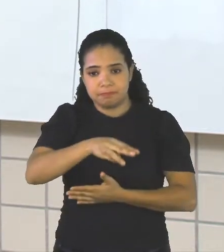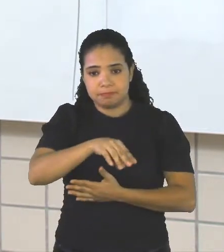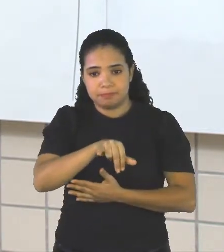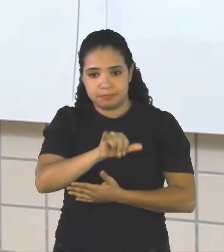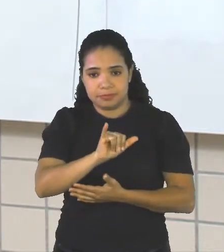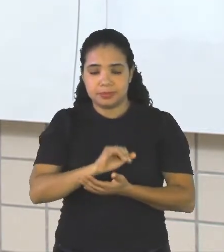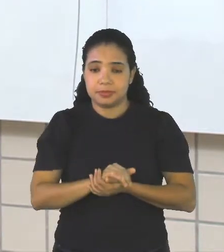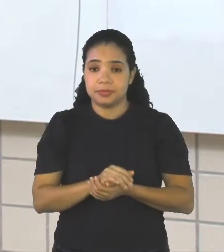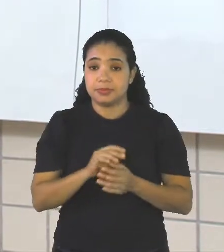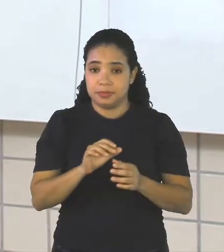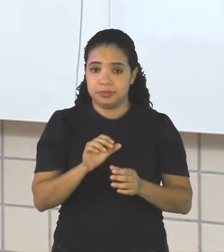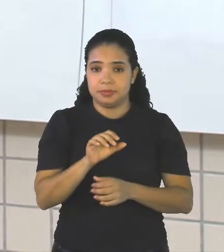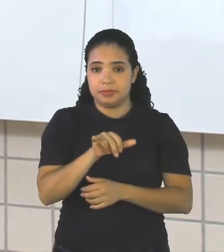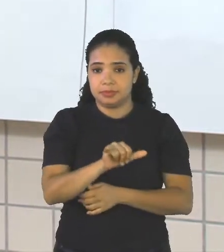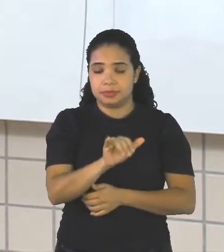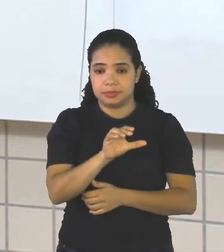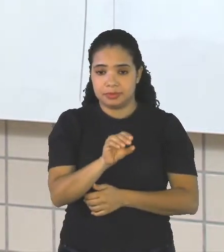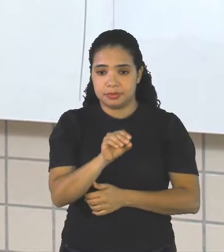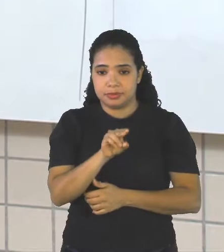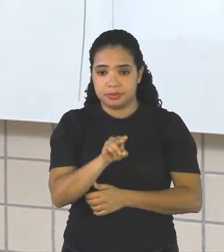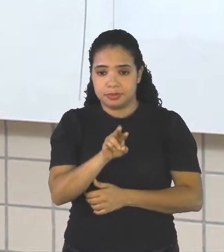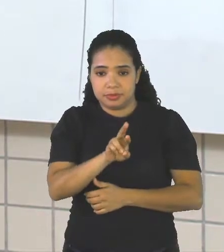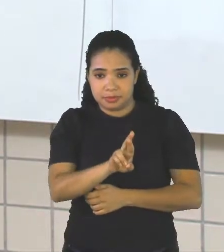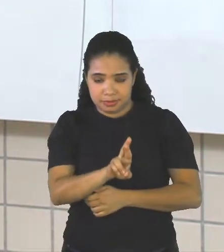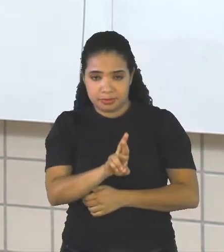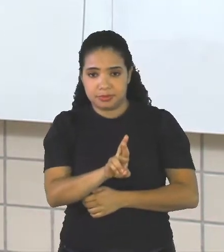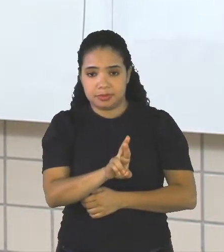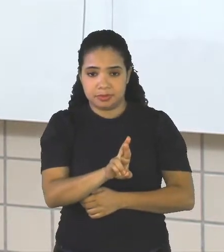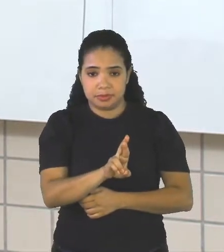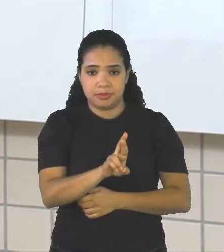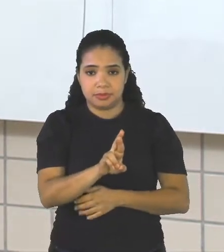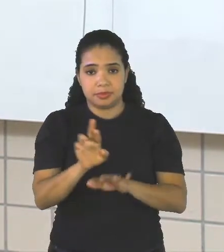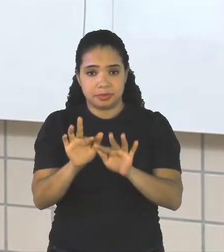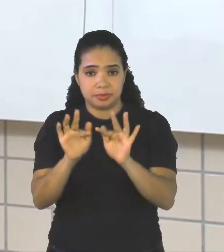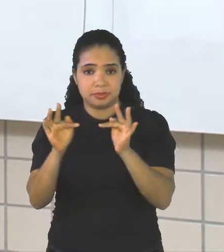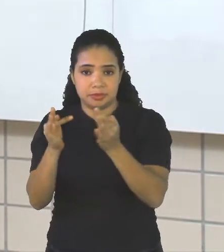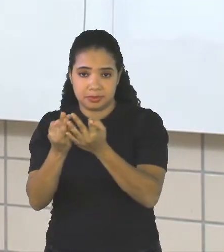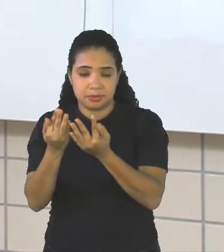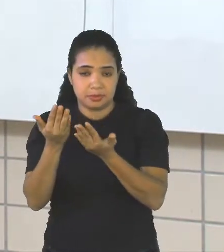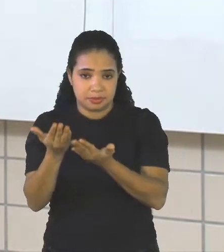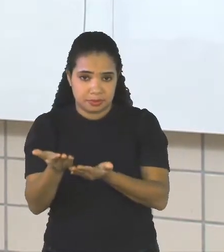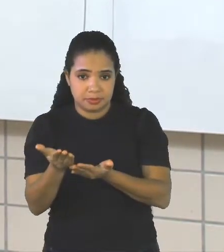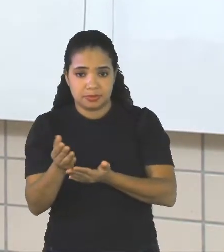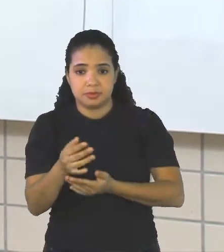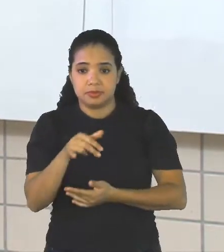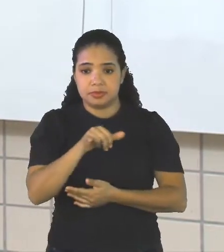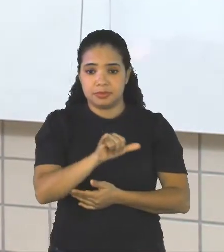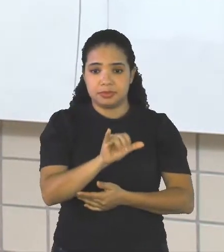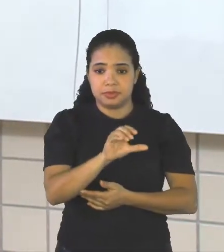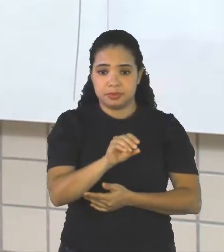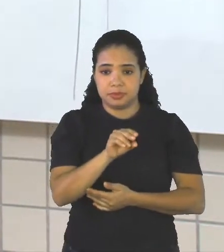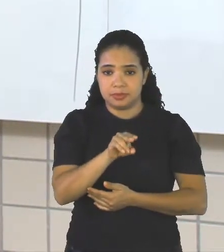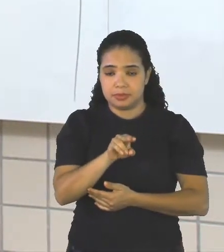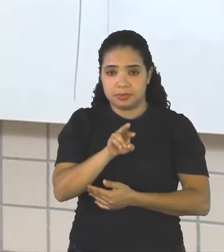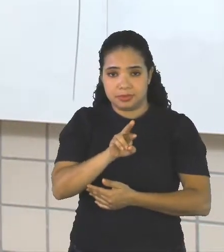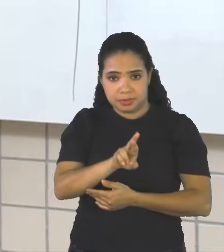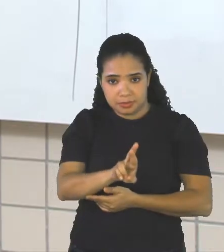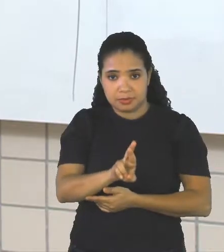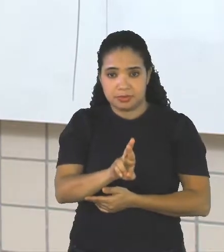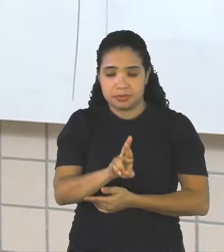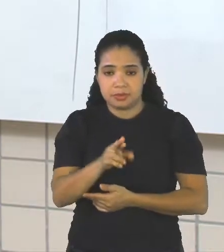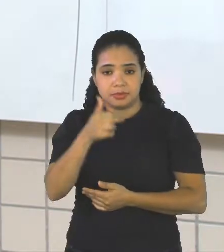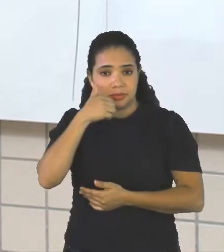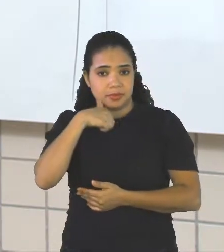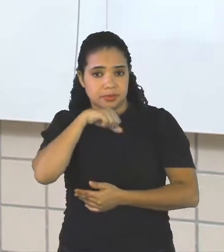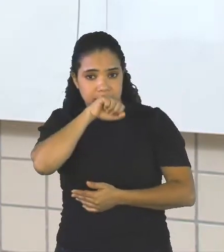Your Your Parents Seus pais Ou Your Mother Sua mãe A